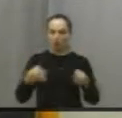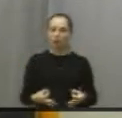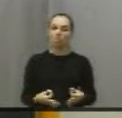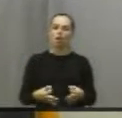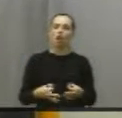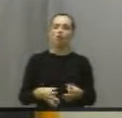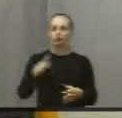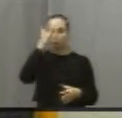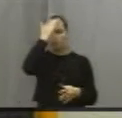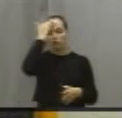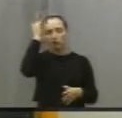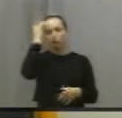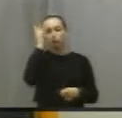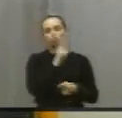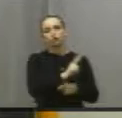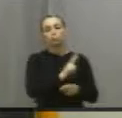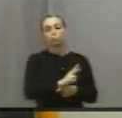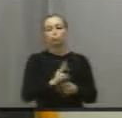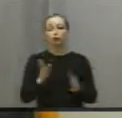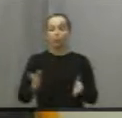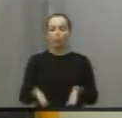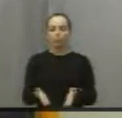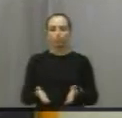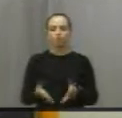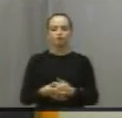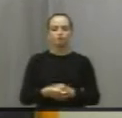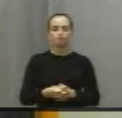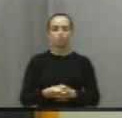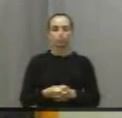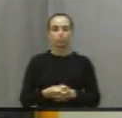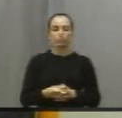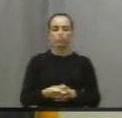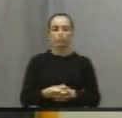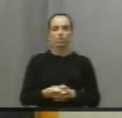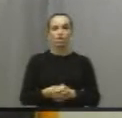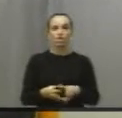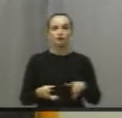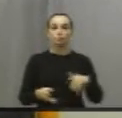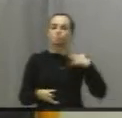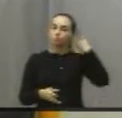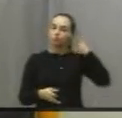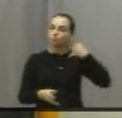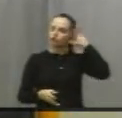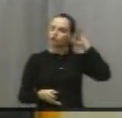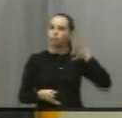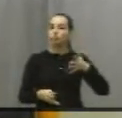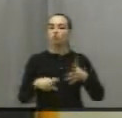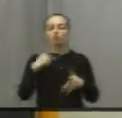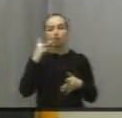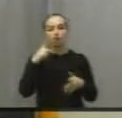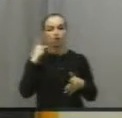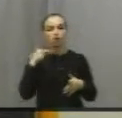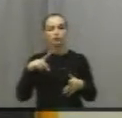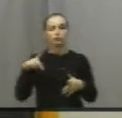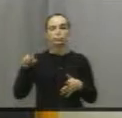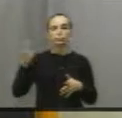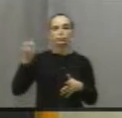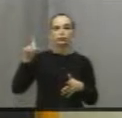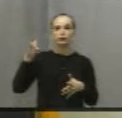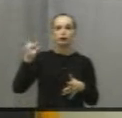honrar aqui as pessoas que nos ajudaram até hoje. Bom, sobre a fala do vereador Edil Lopes,